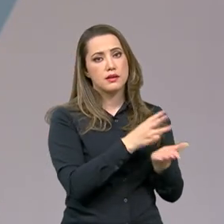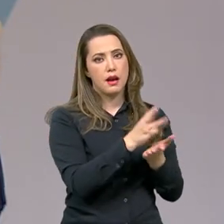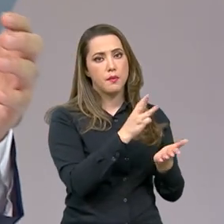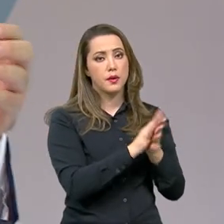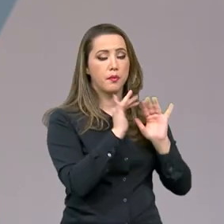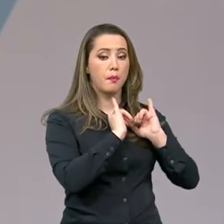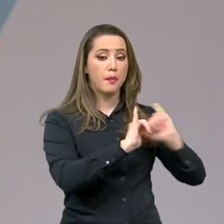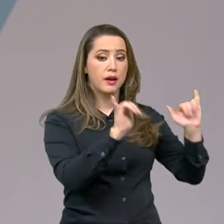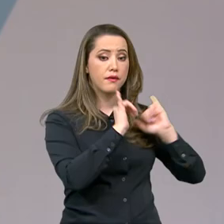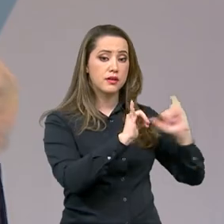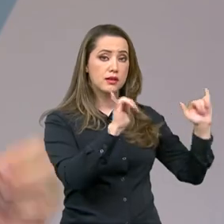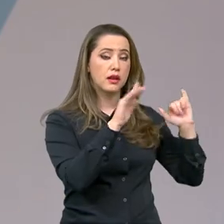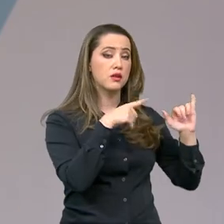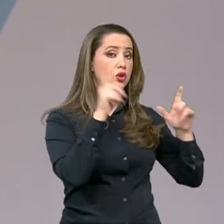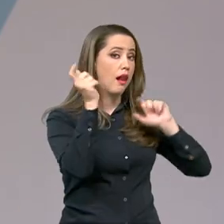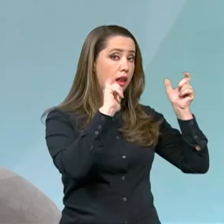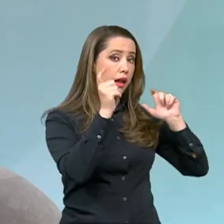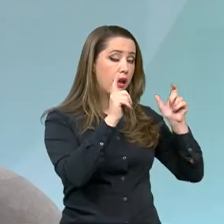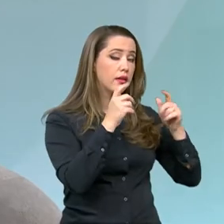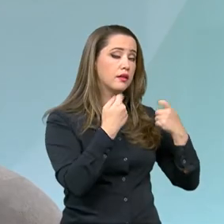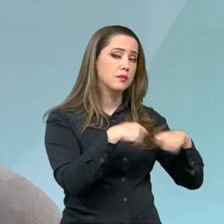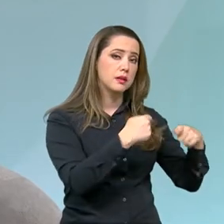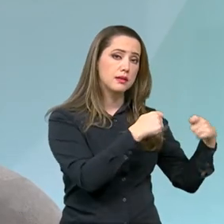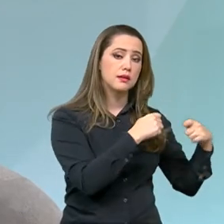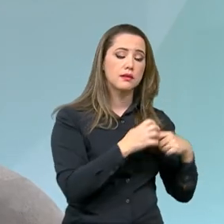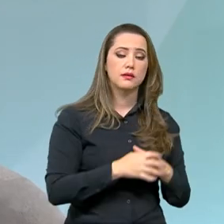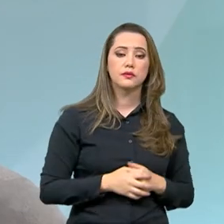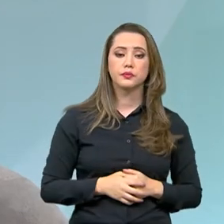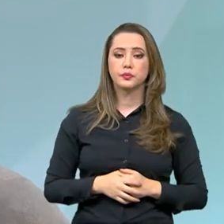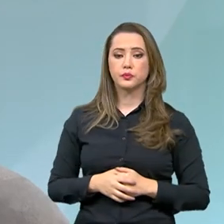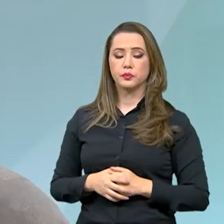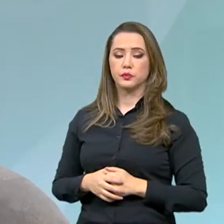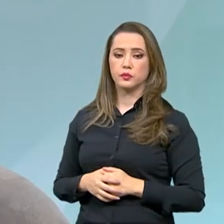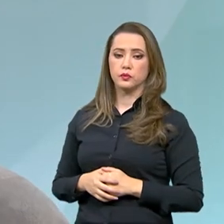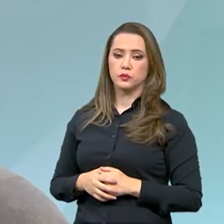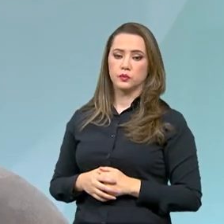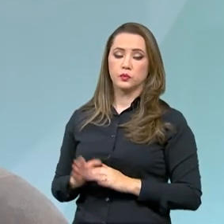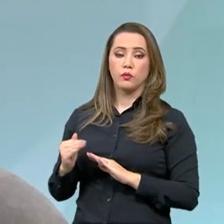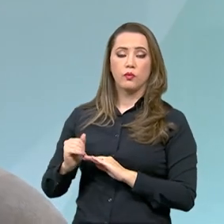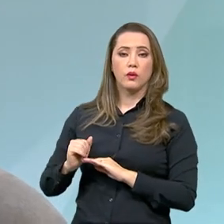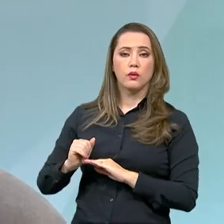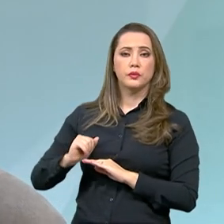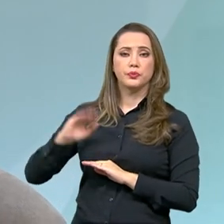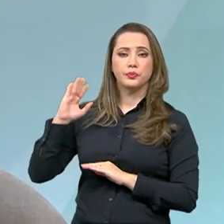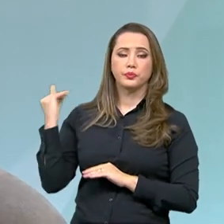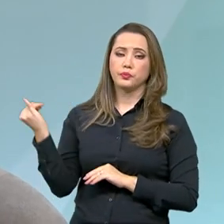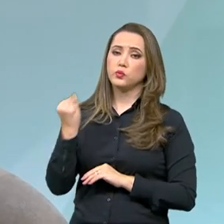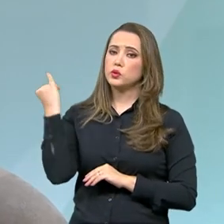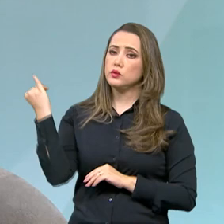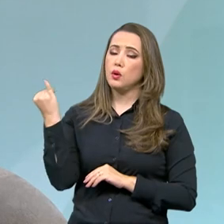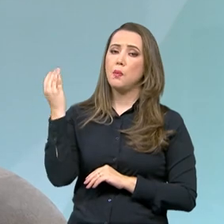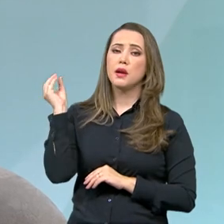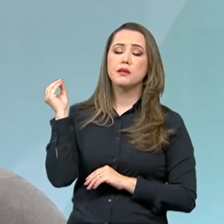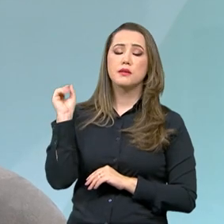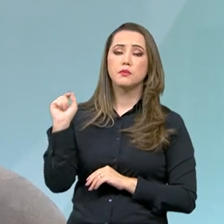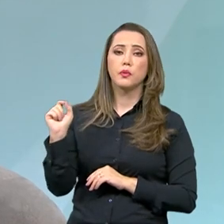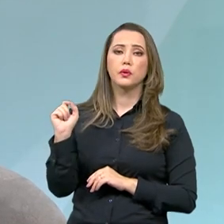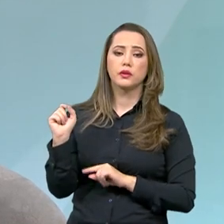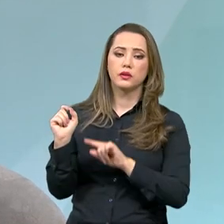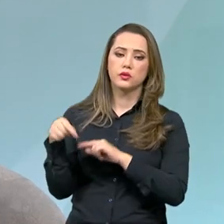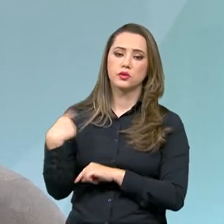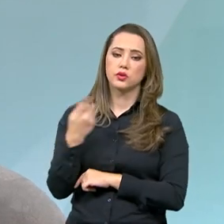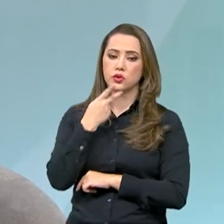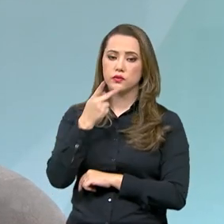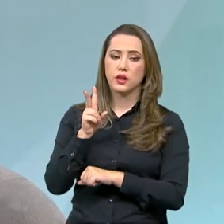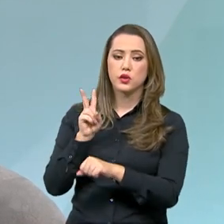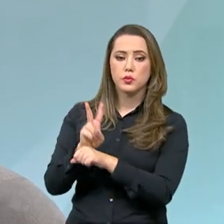plataformas, desses sistemas? O mais importante quando a gente fala em desastre é quando a gente fala das medidas de